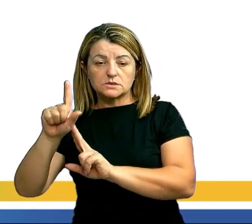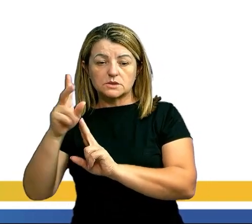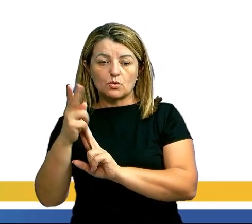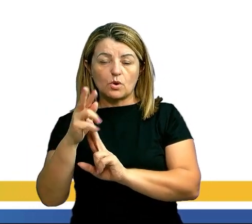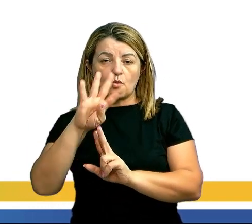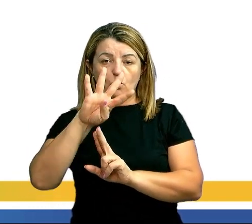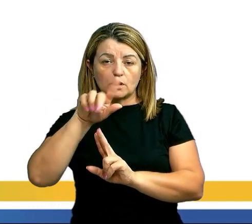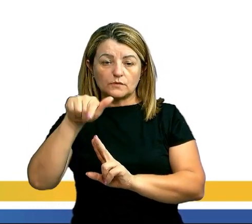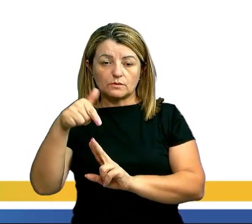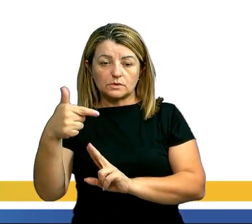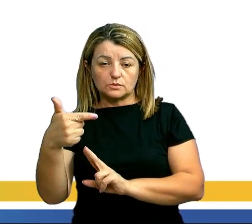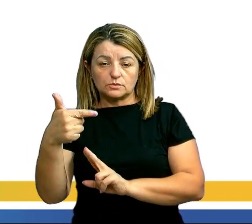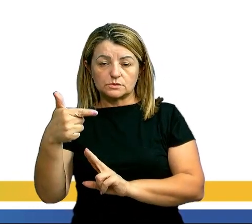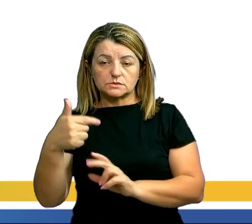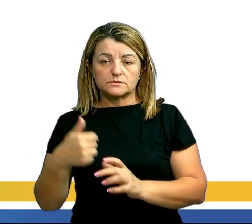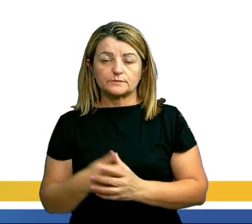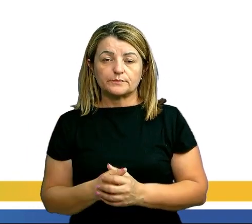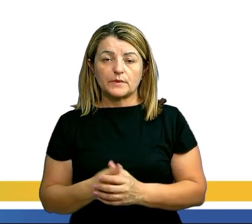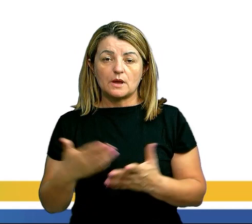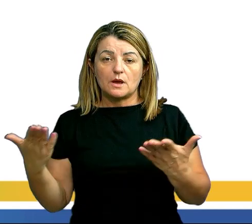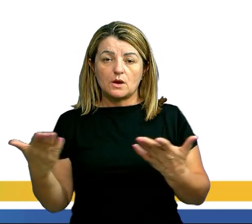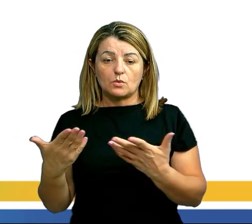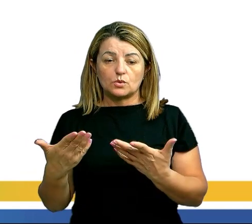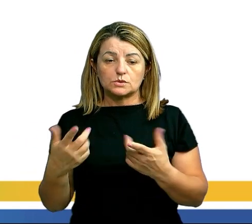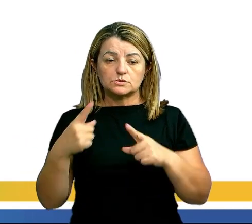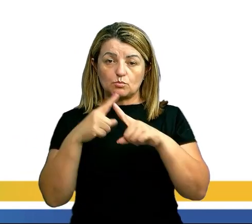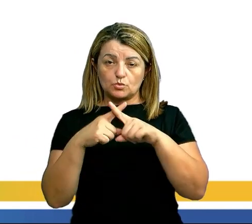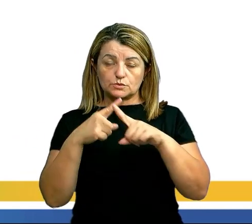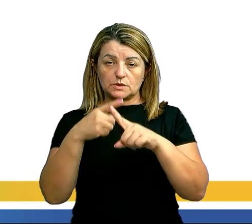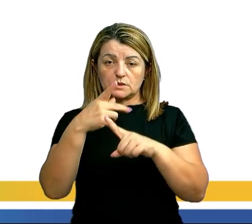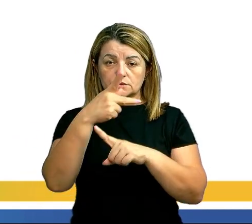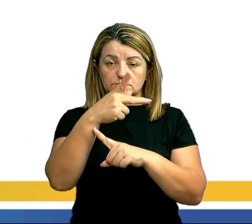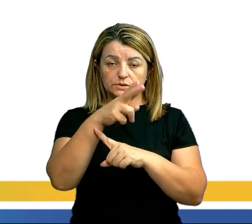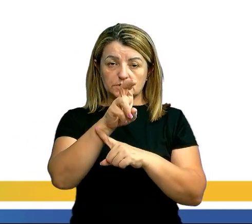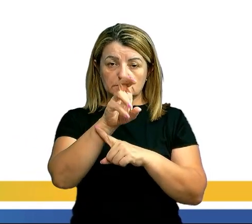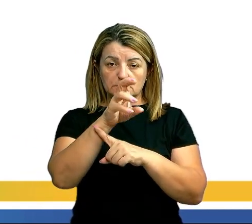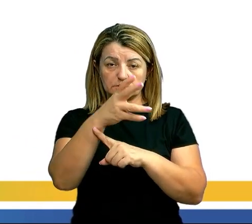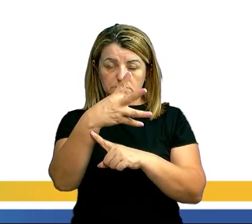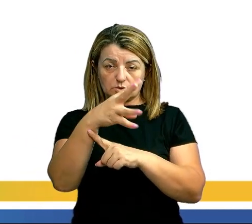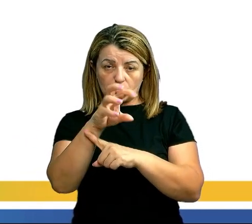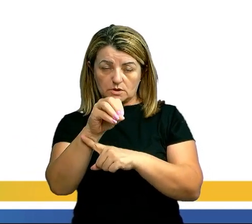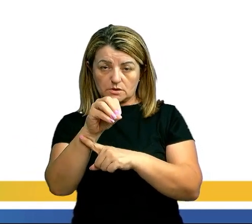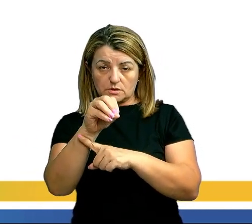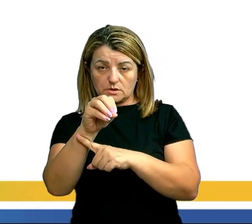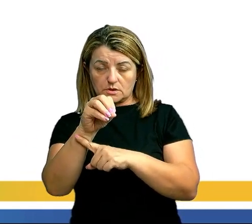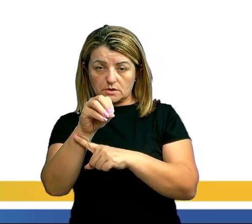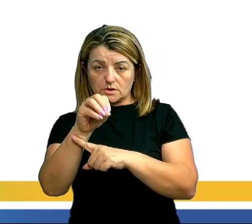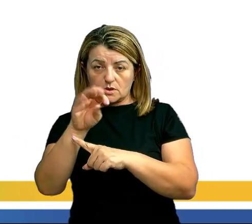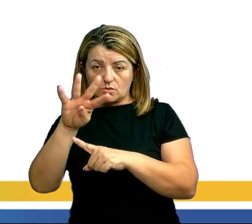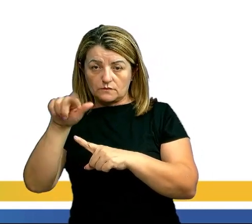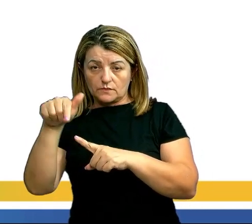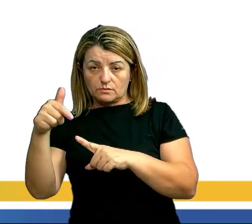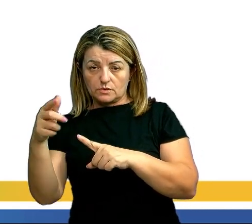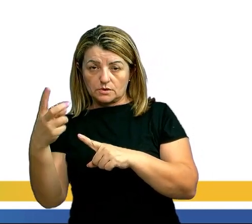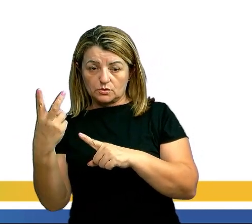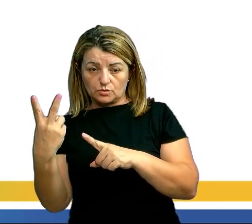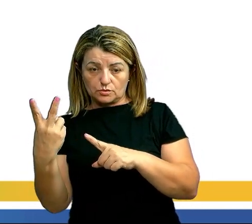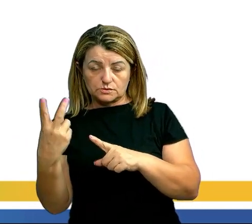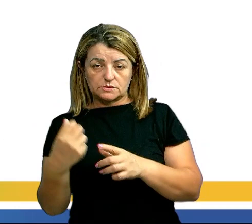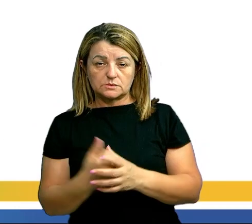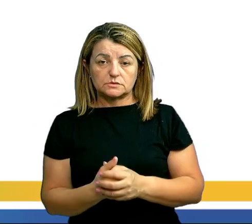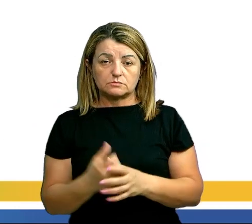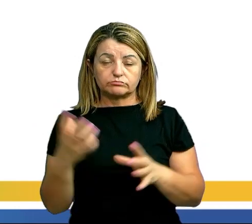joules passamos a multiplicação de 540 vezes 4,2 joules que chegaremos num total de 2